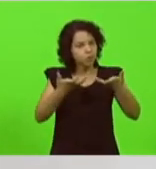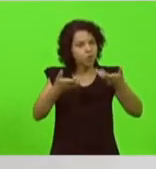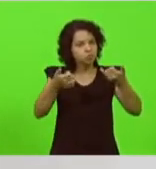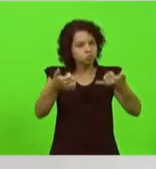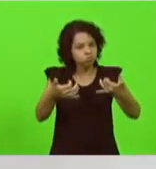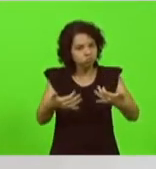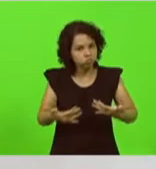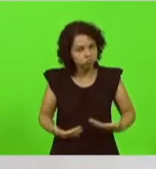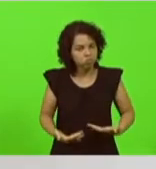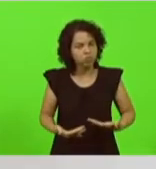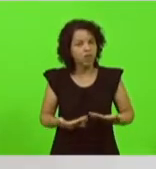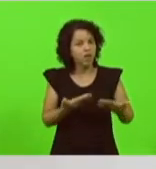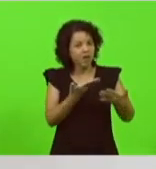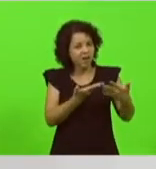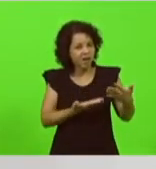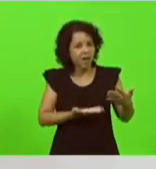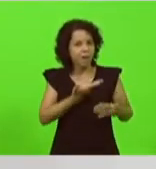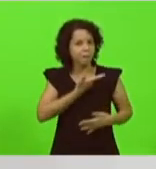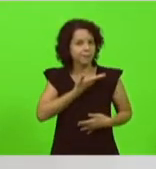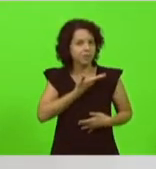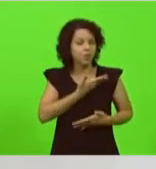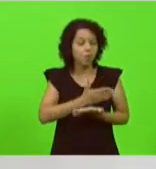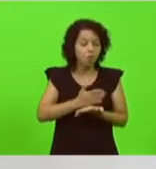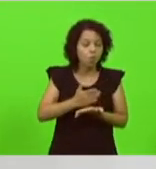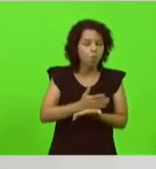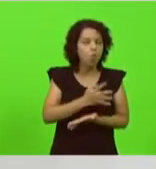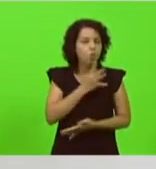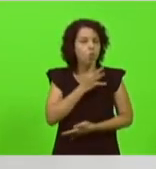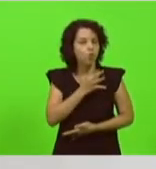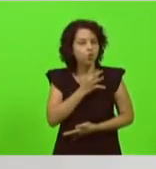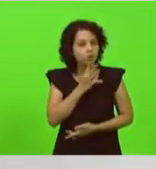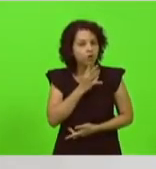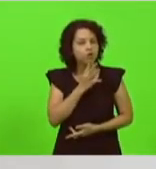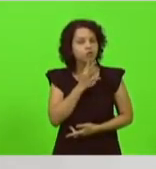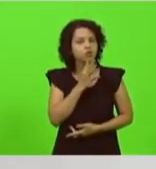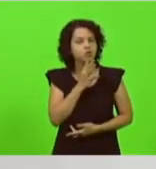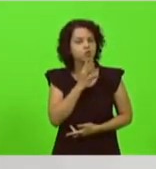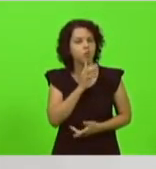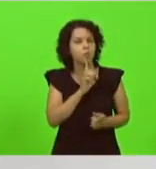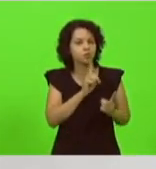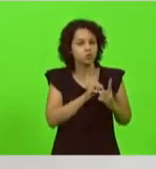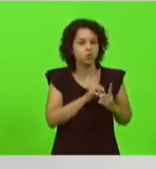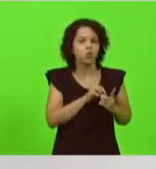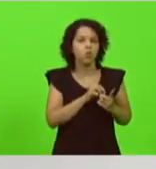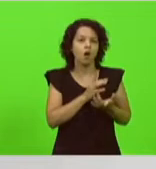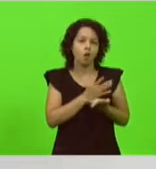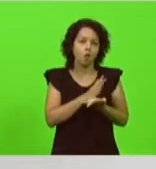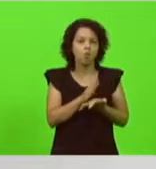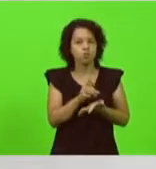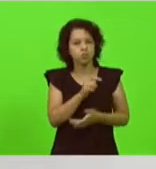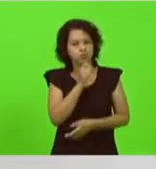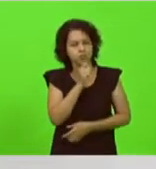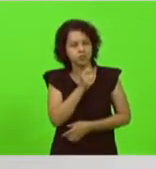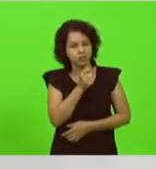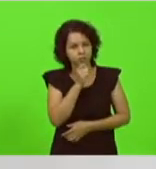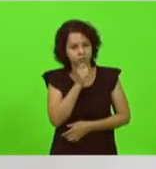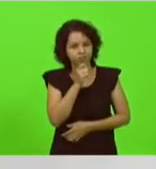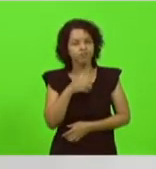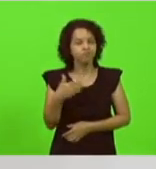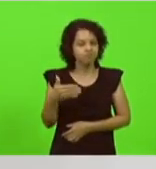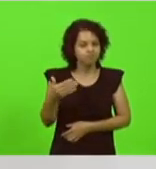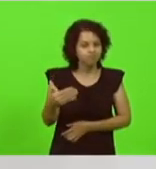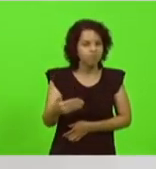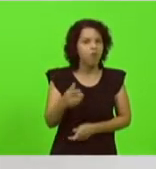amigos esses que alguns eu conheço pessoalmente e outros não mas cedo ou tarde iremos nos encontrar para comemorarmos aí